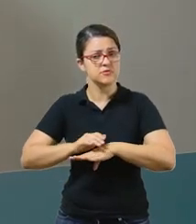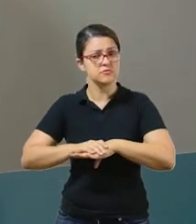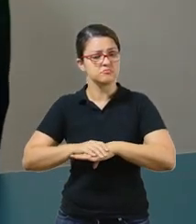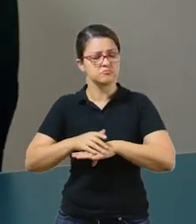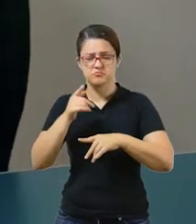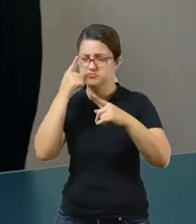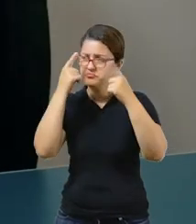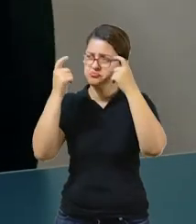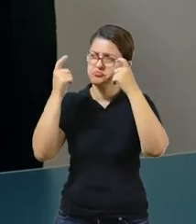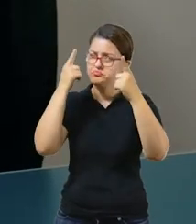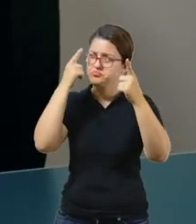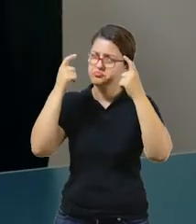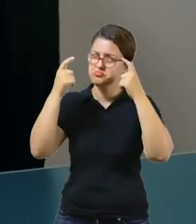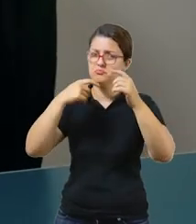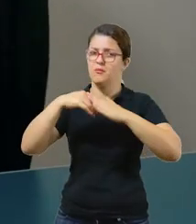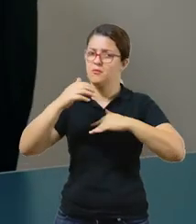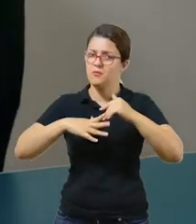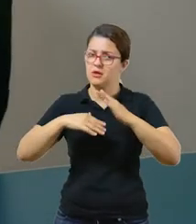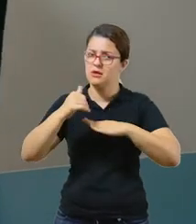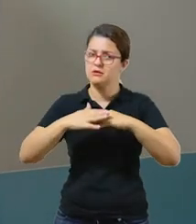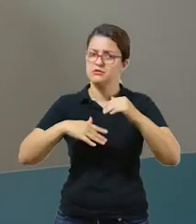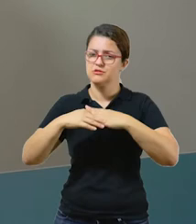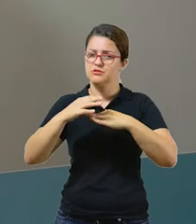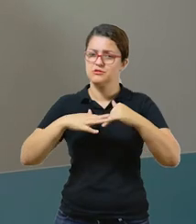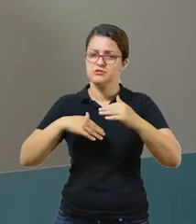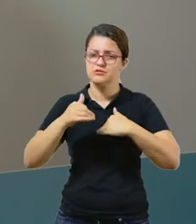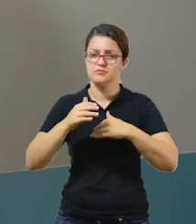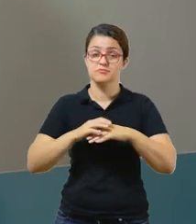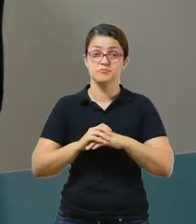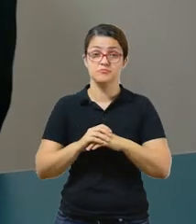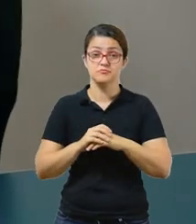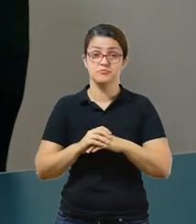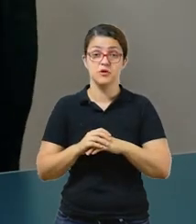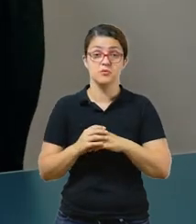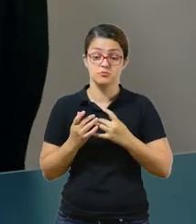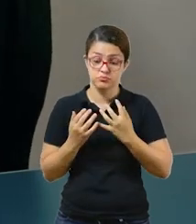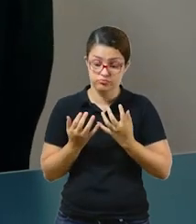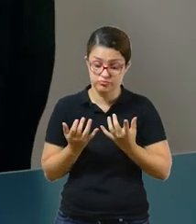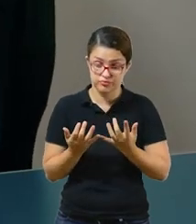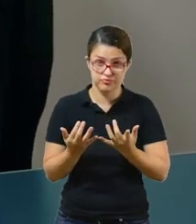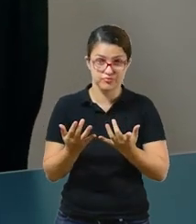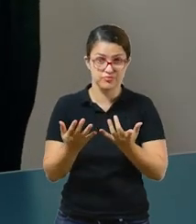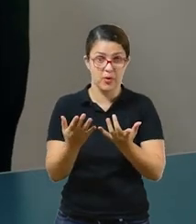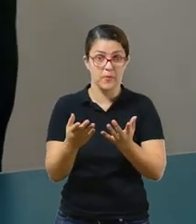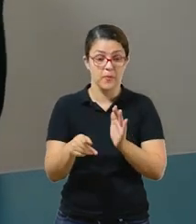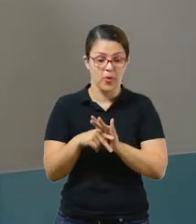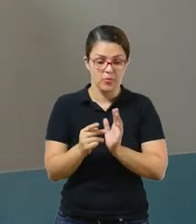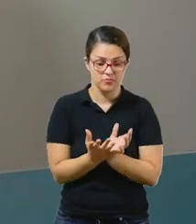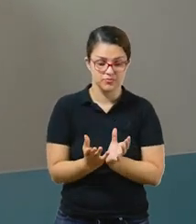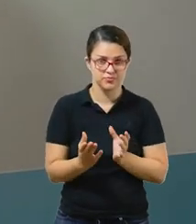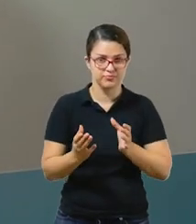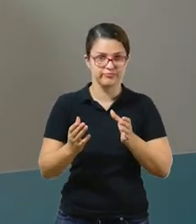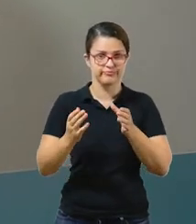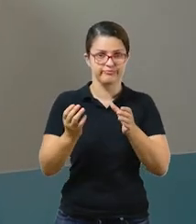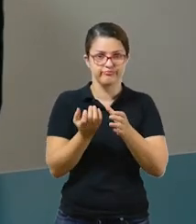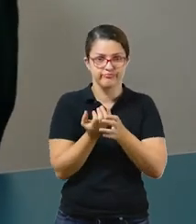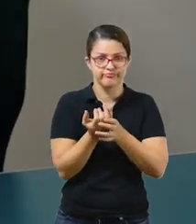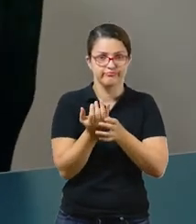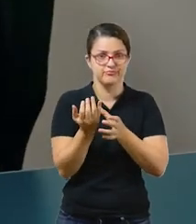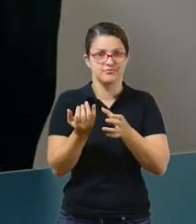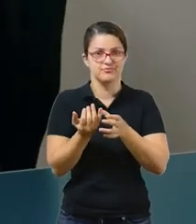colocar a sua criatividade em prática e escolher um jardim de vasos para você fazer na sua casa.